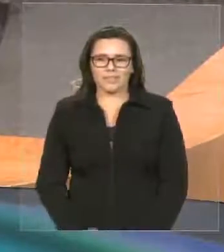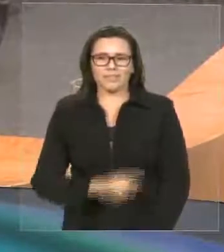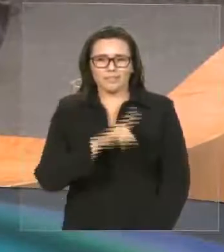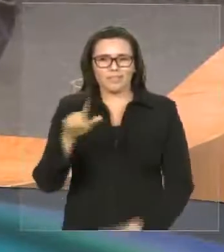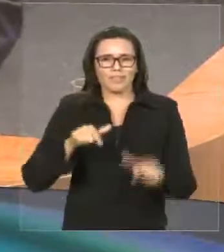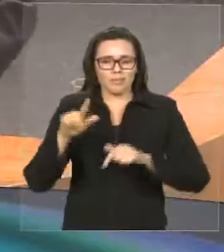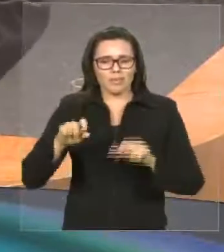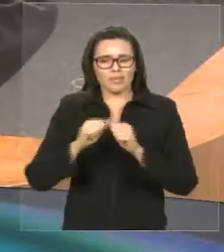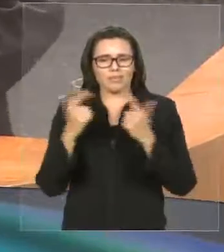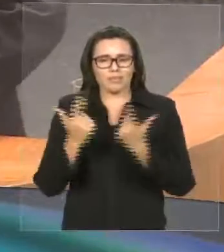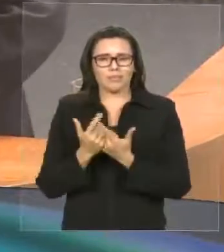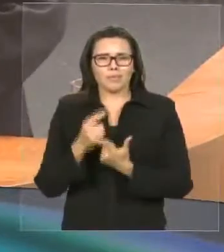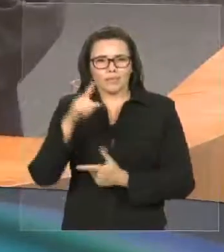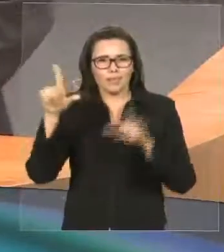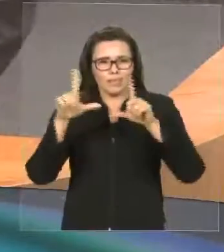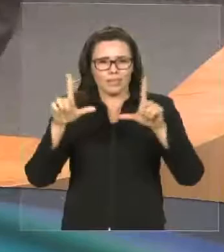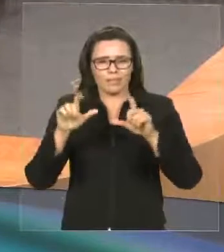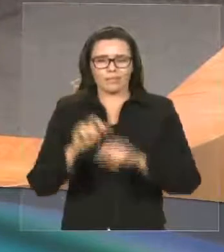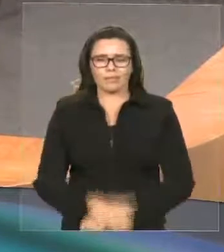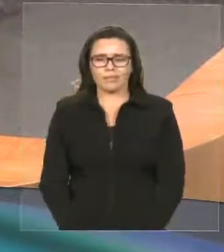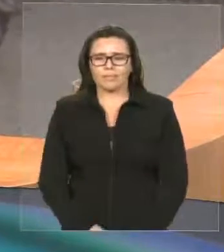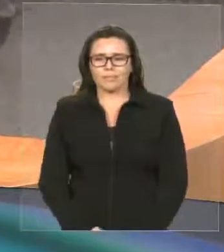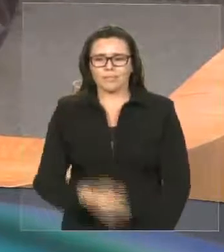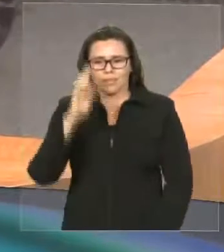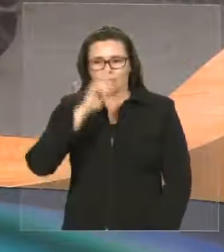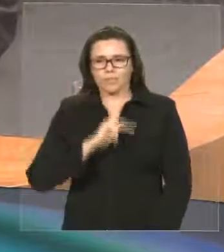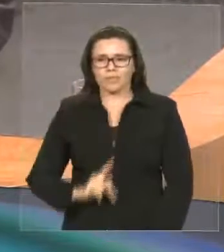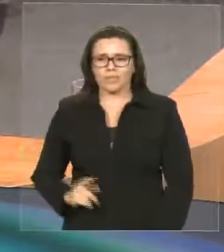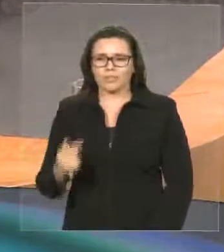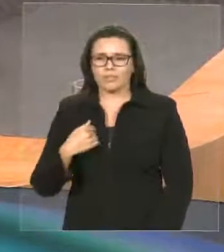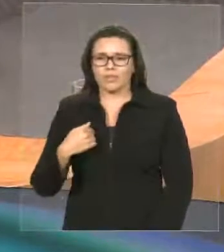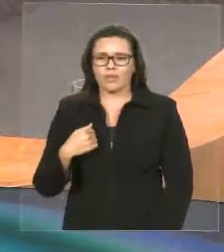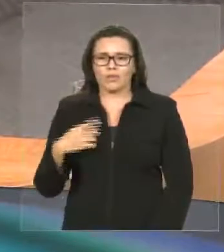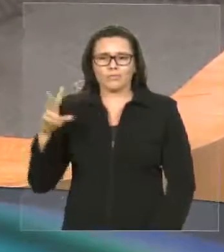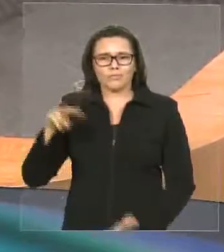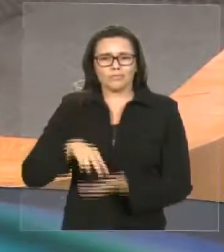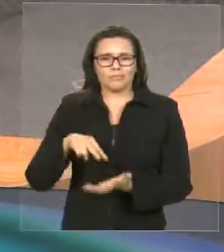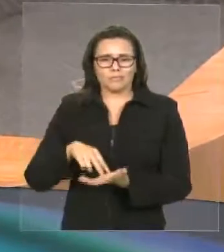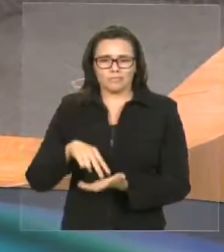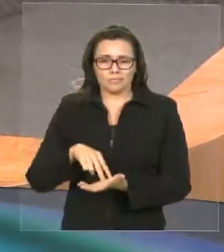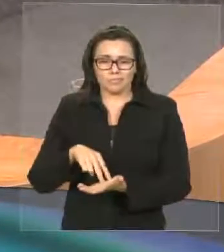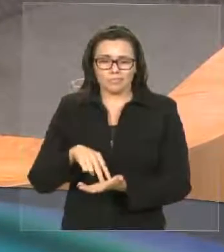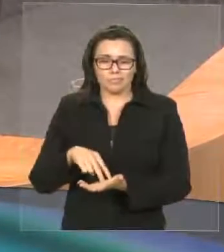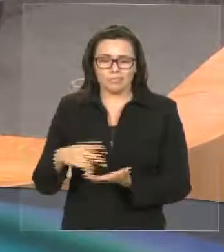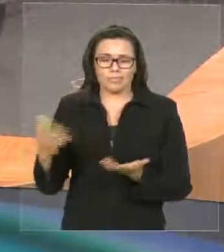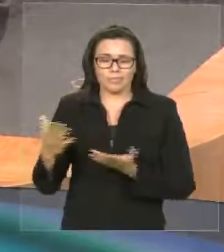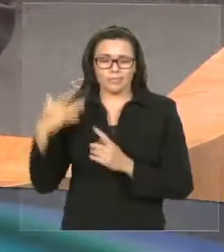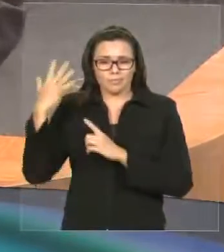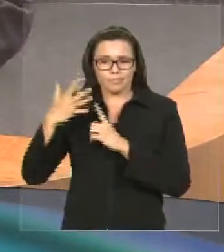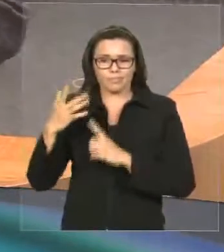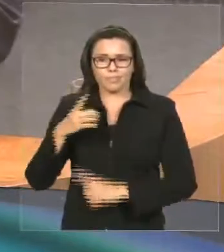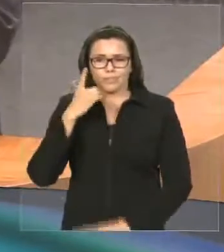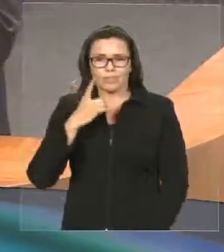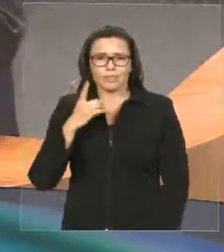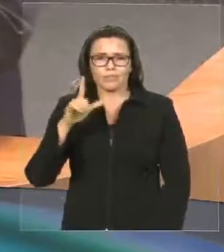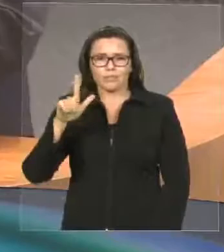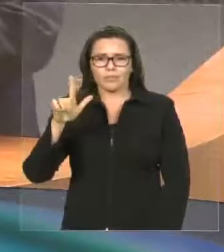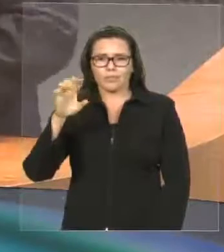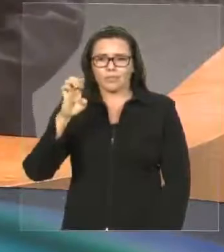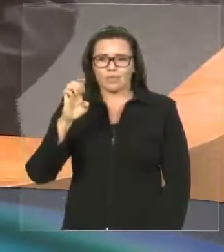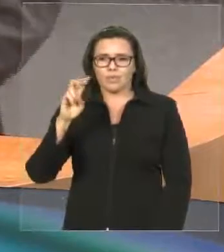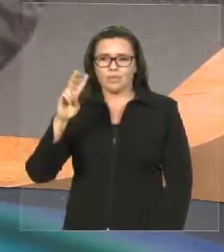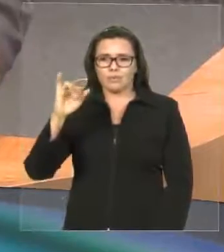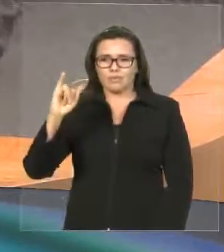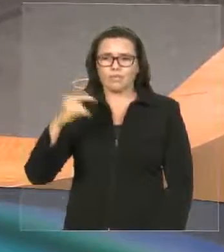Senhor presidente, eu aqui, que tenho um trabalho intenso por todo o estado do Maranhão, deputado Levi, então gosto de usar essa